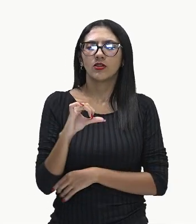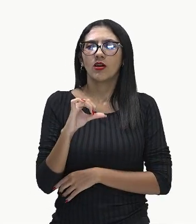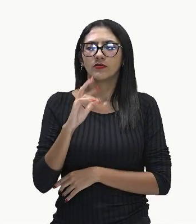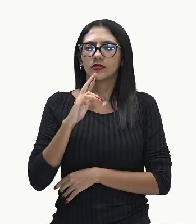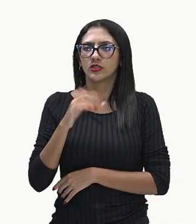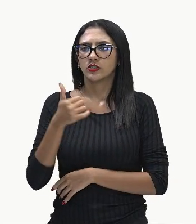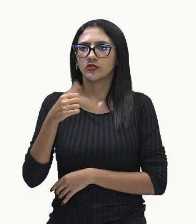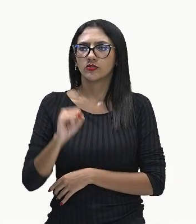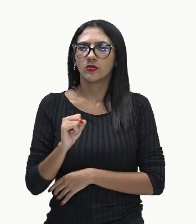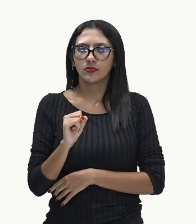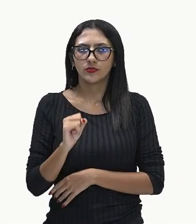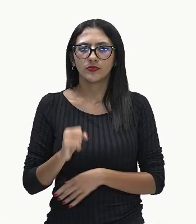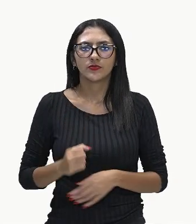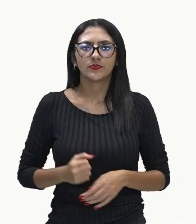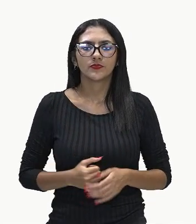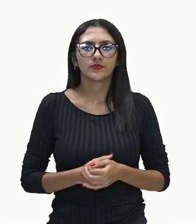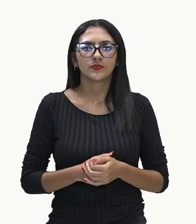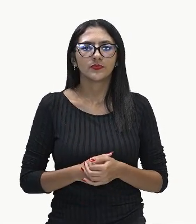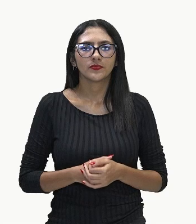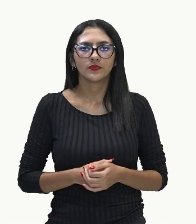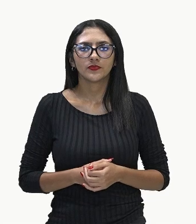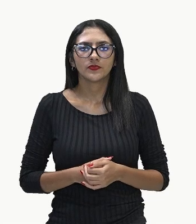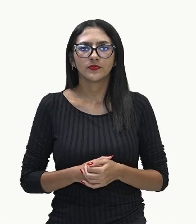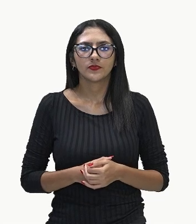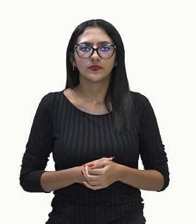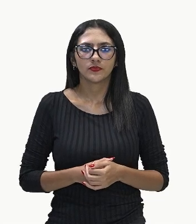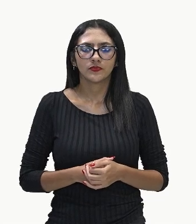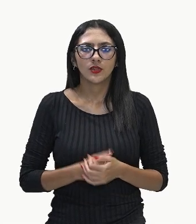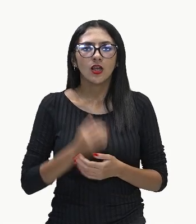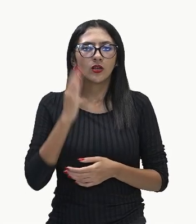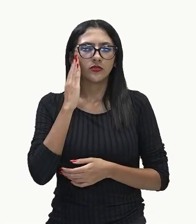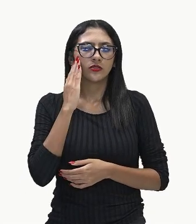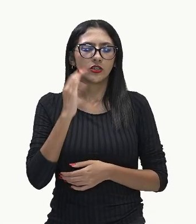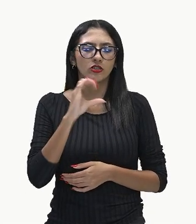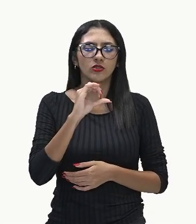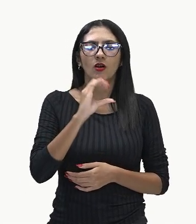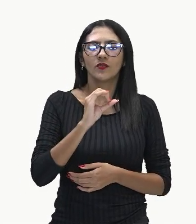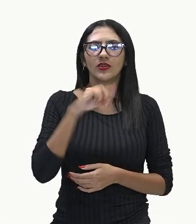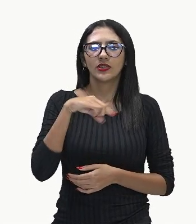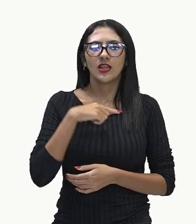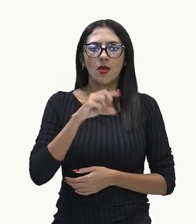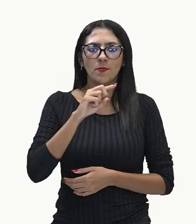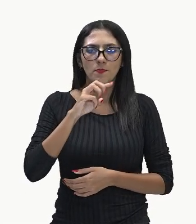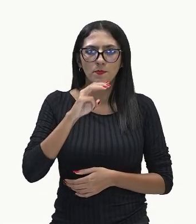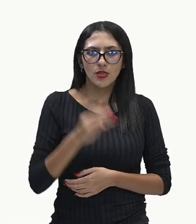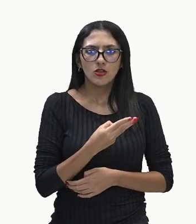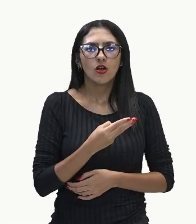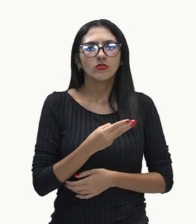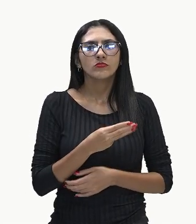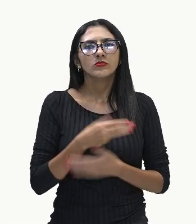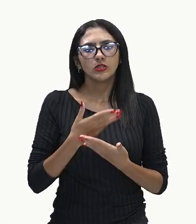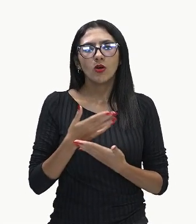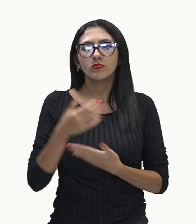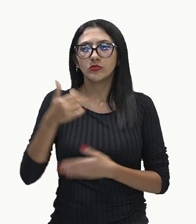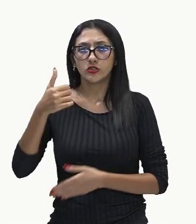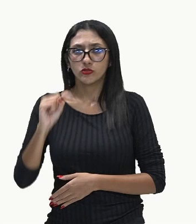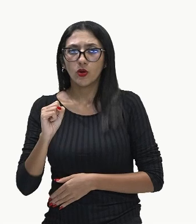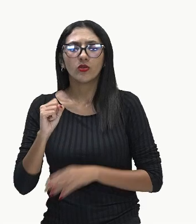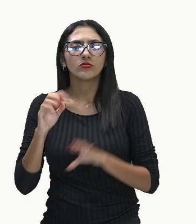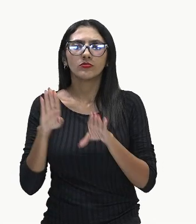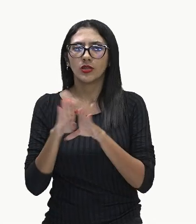18. Como eu sei que o 90 é milhões, então meus 18 também serão milhões,